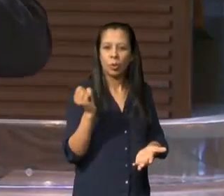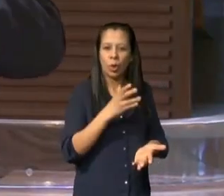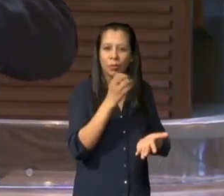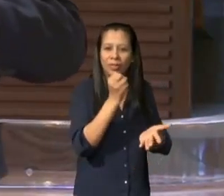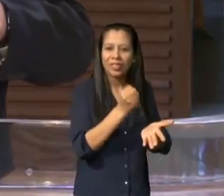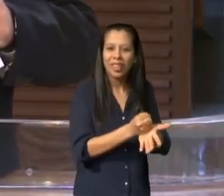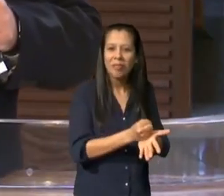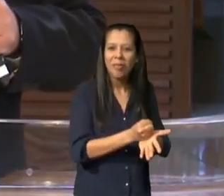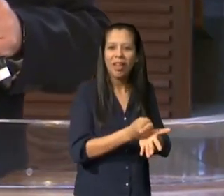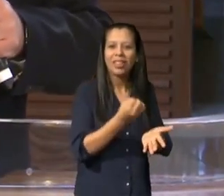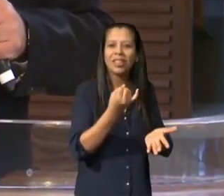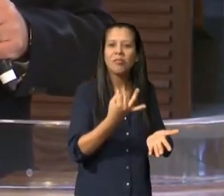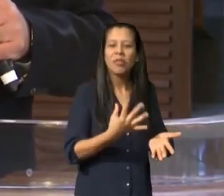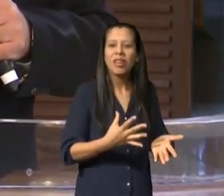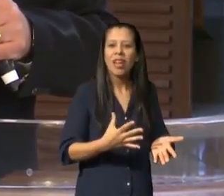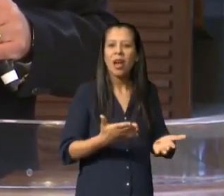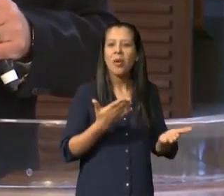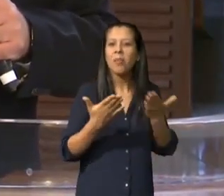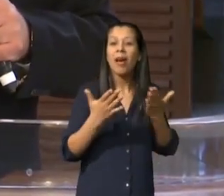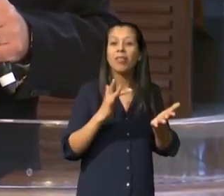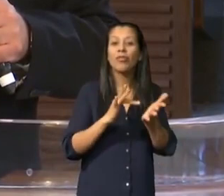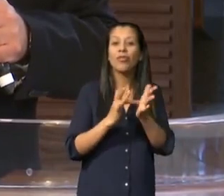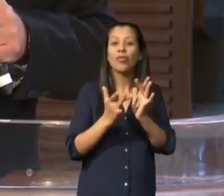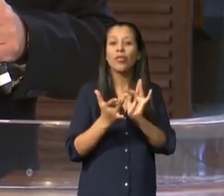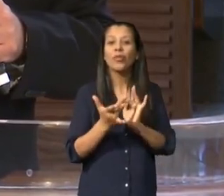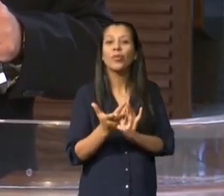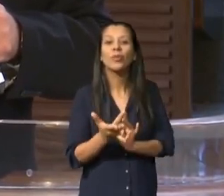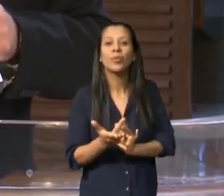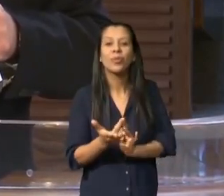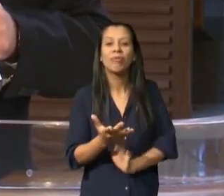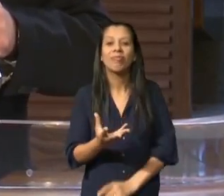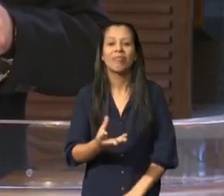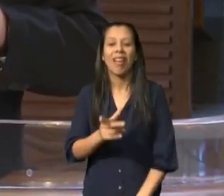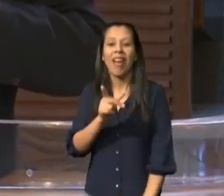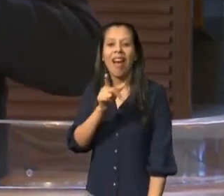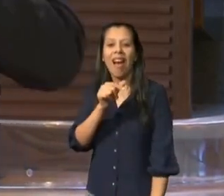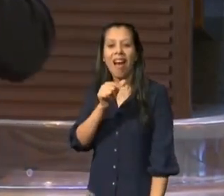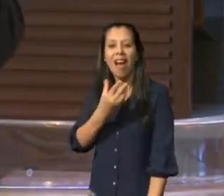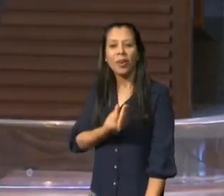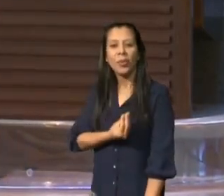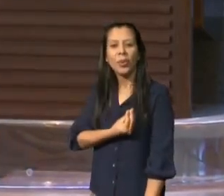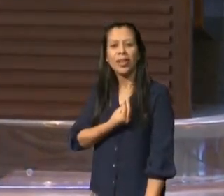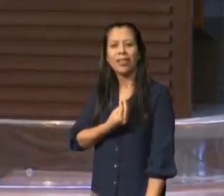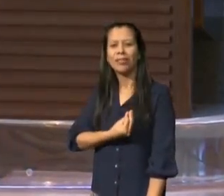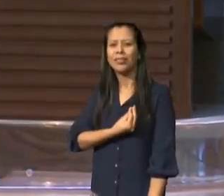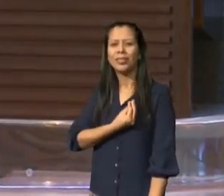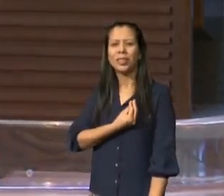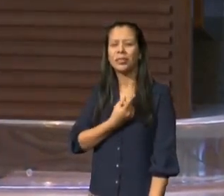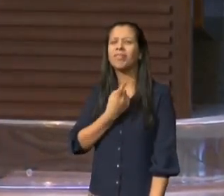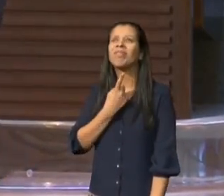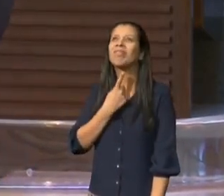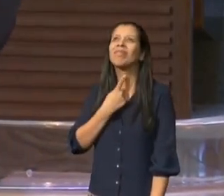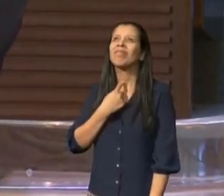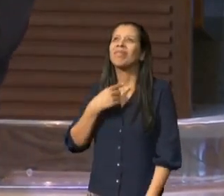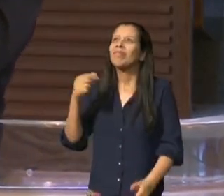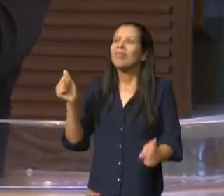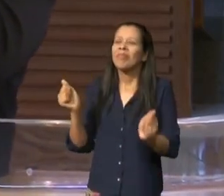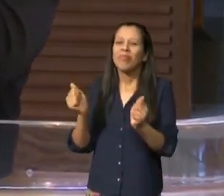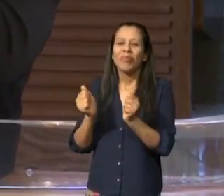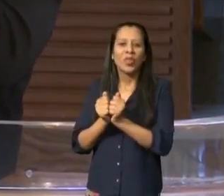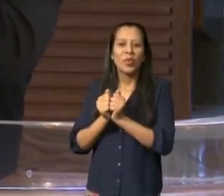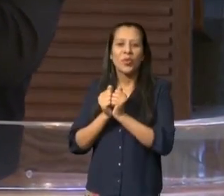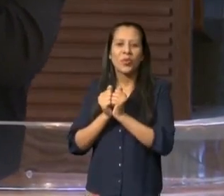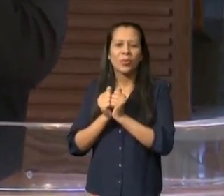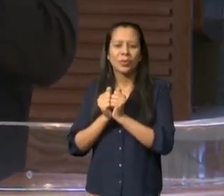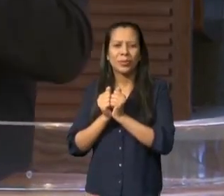você vai dizer assim para mim eu queria estar ali naquele deserto porque com tudo isto